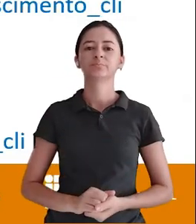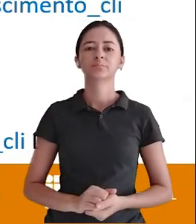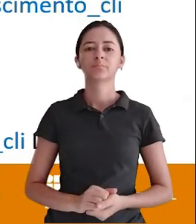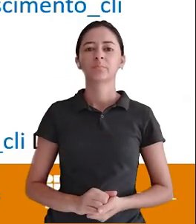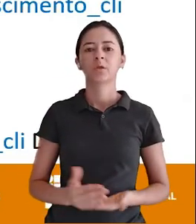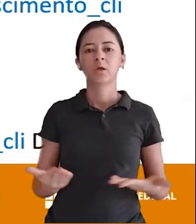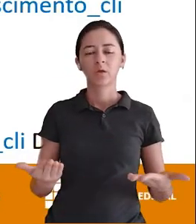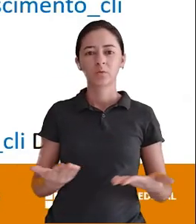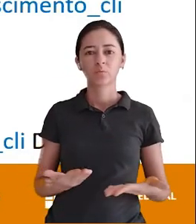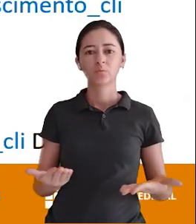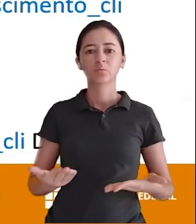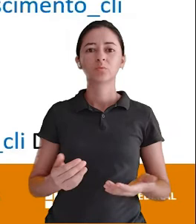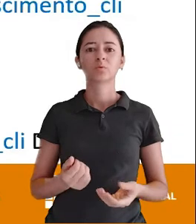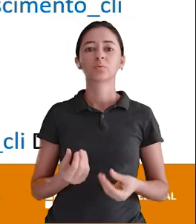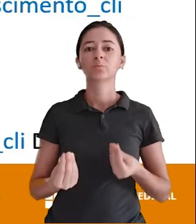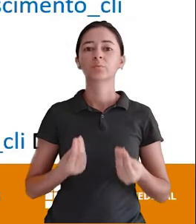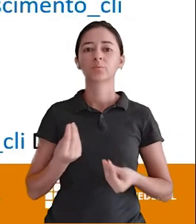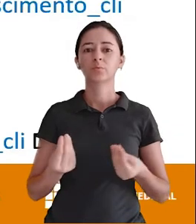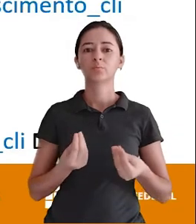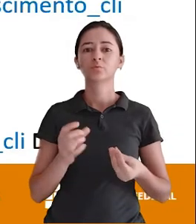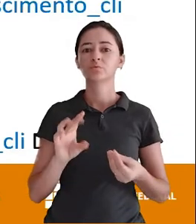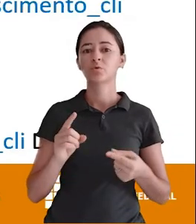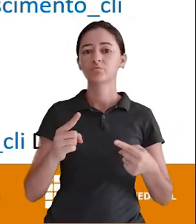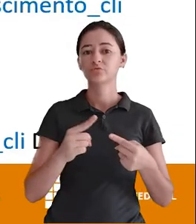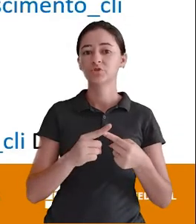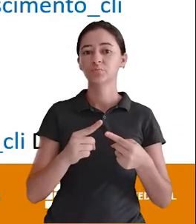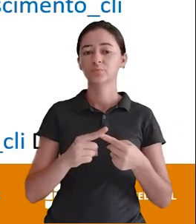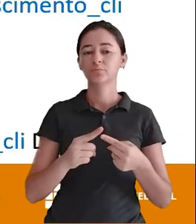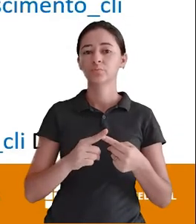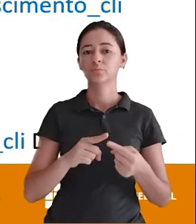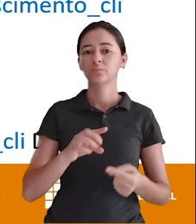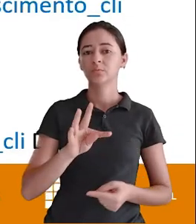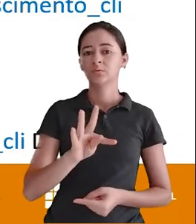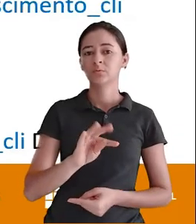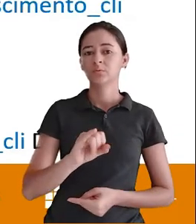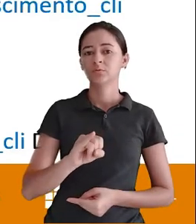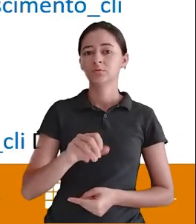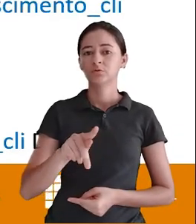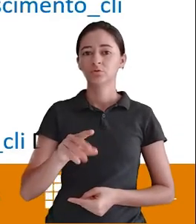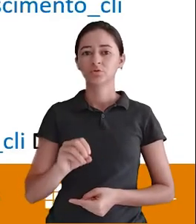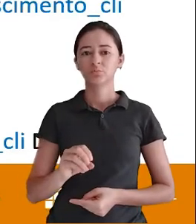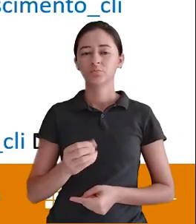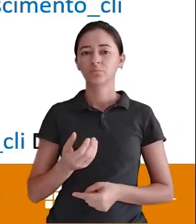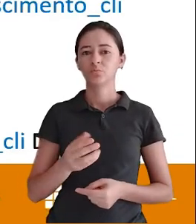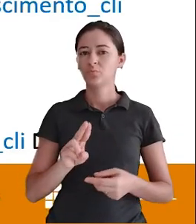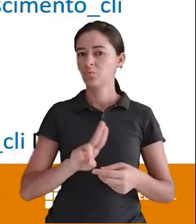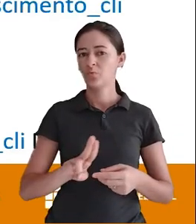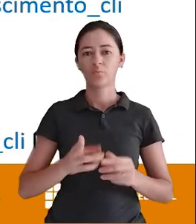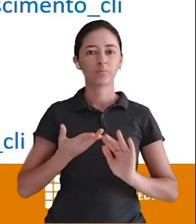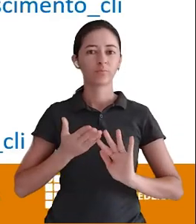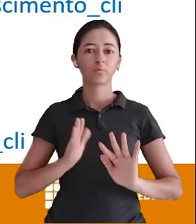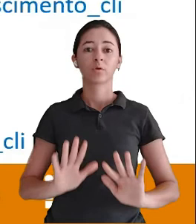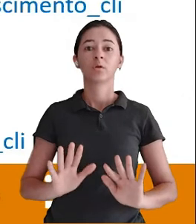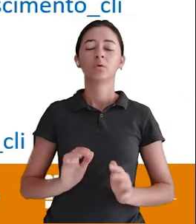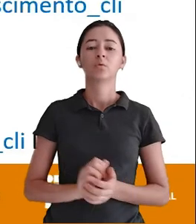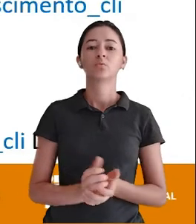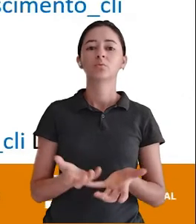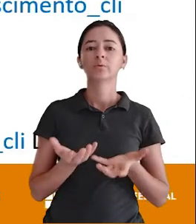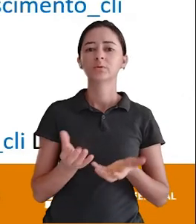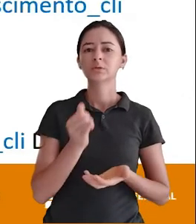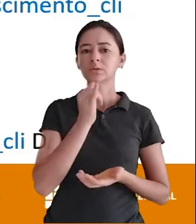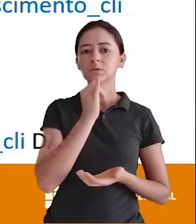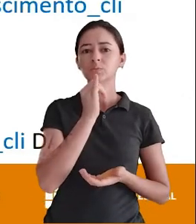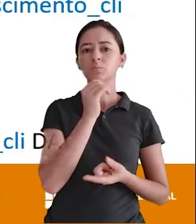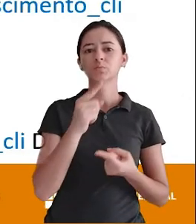Agora vejo um exemplo Para mudar apenas O tipo do atributo Então às vezes eu quero Não quero mudar O nome do atributo Mas eu quero mudar Por exemplo